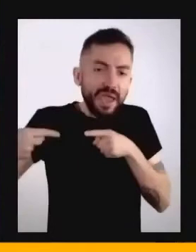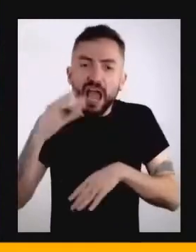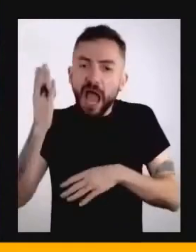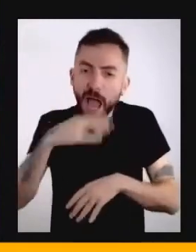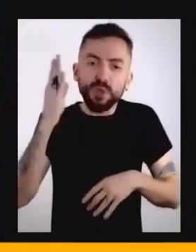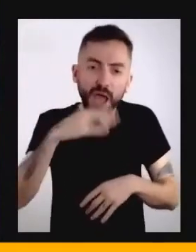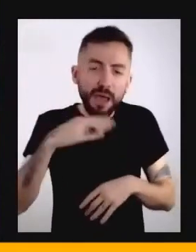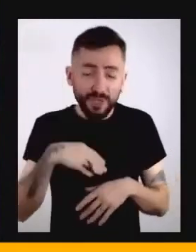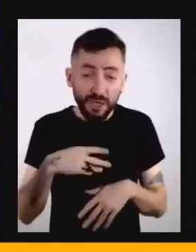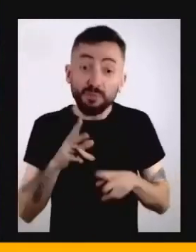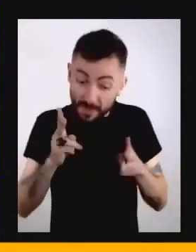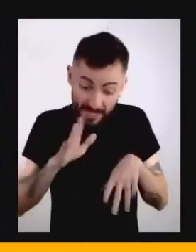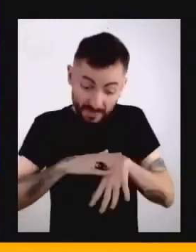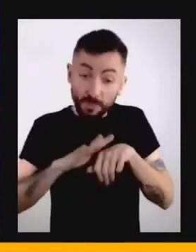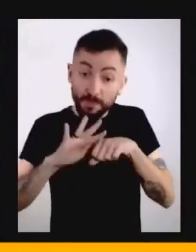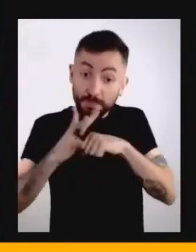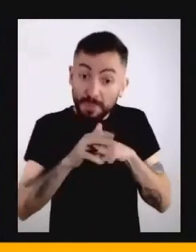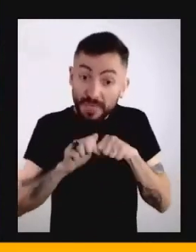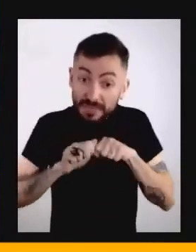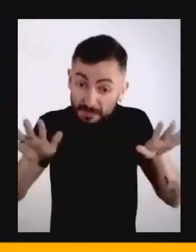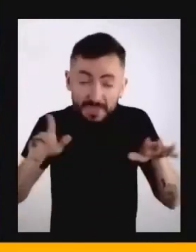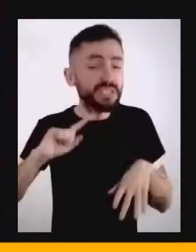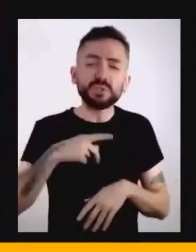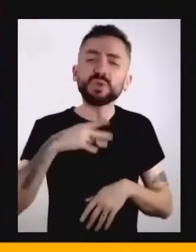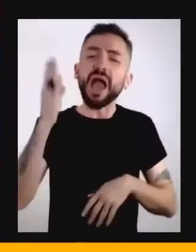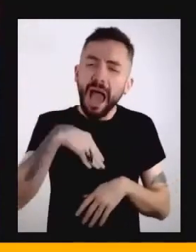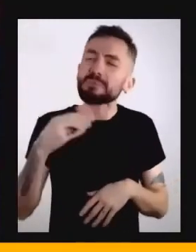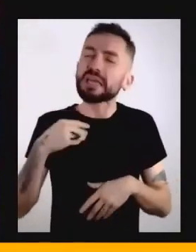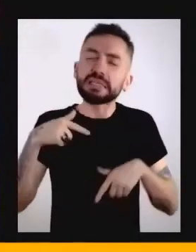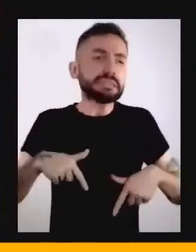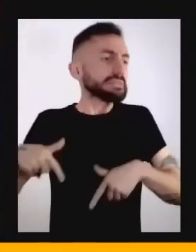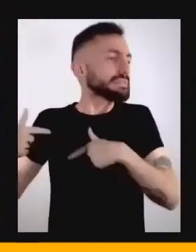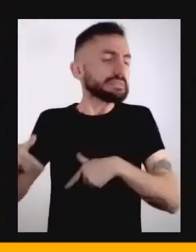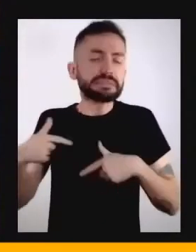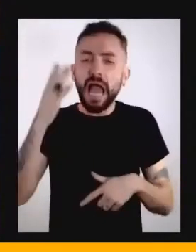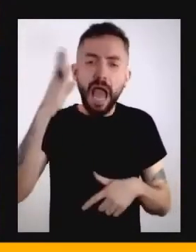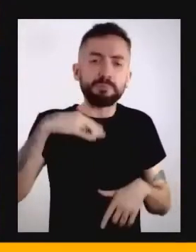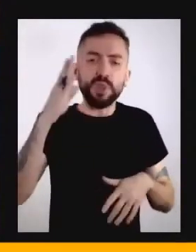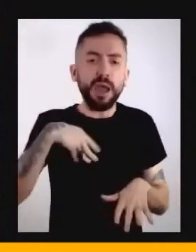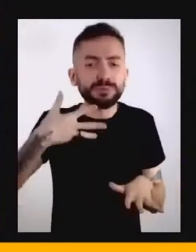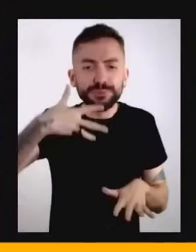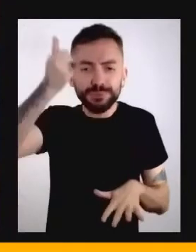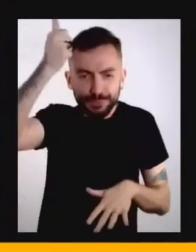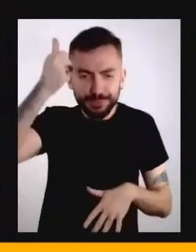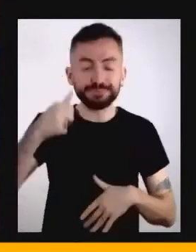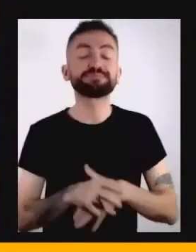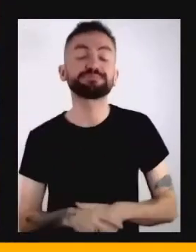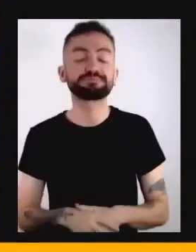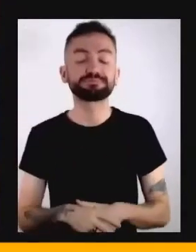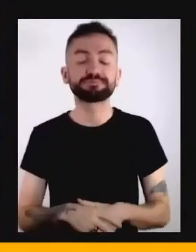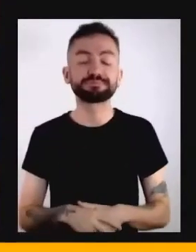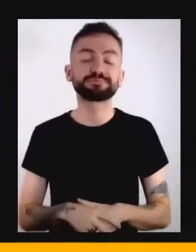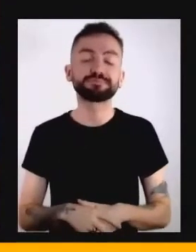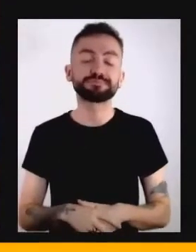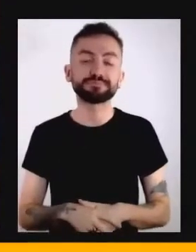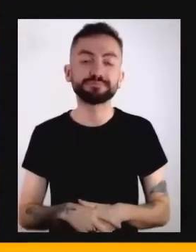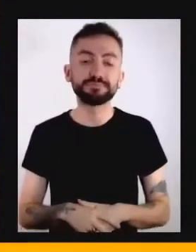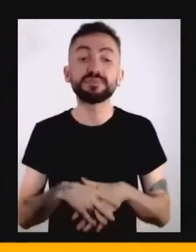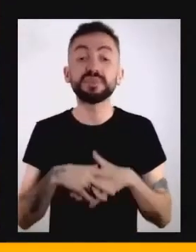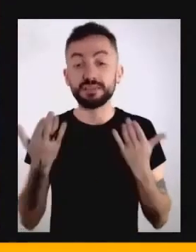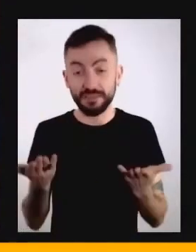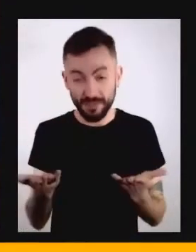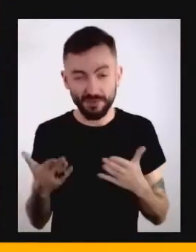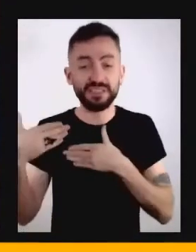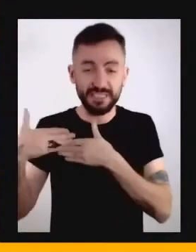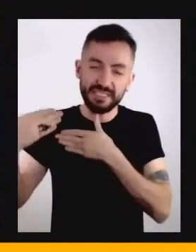num momento de pandemia como o que a gente está vivendo agora. E esse ciclo que hoje